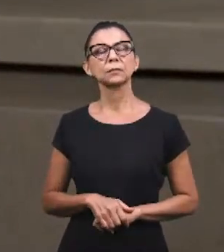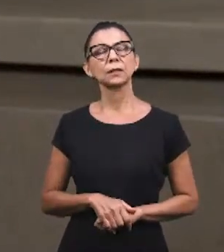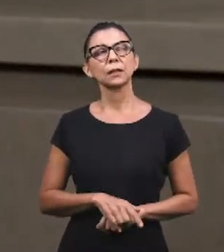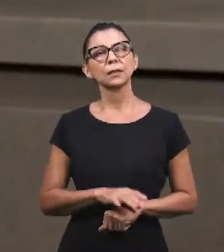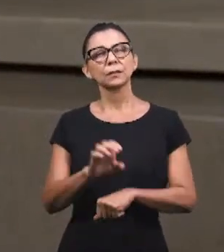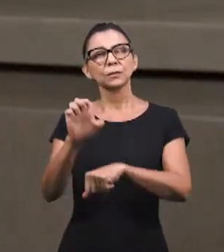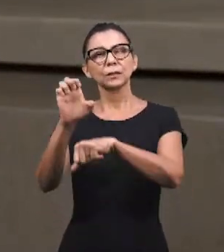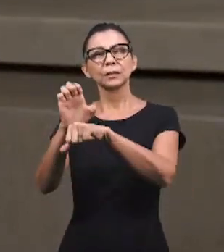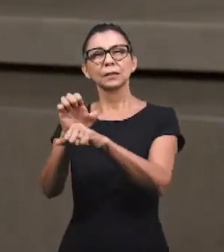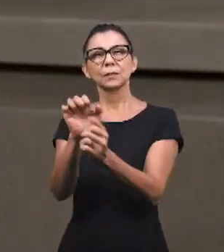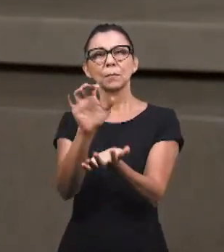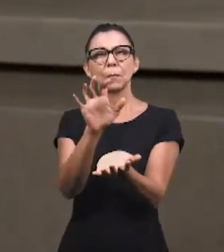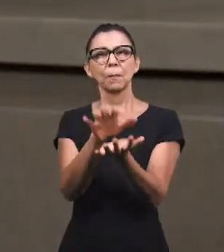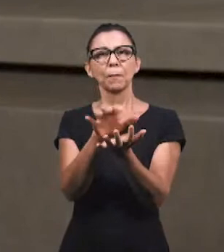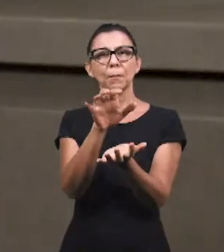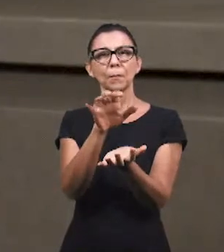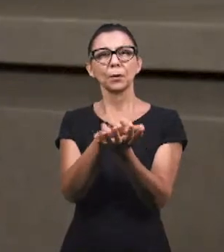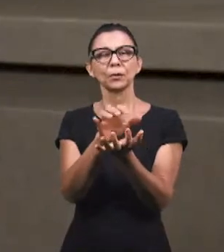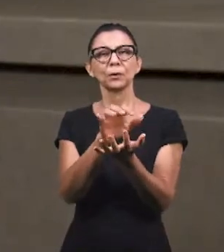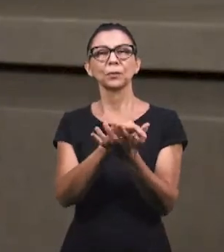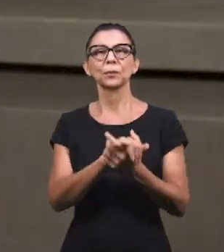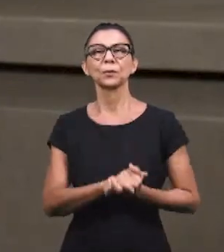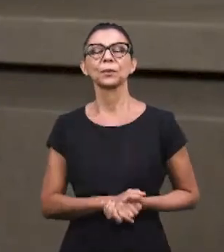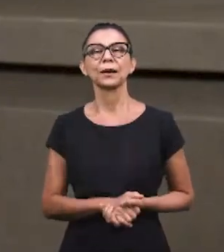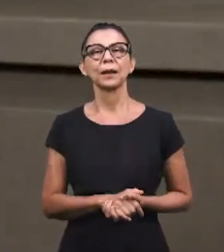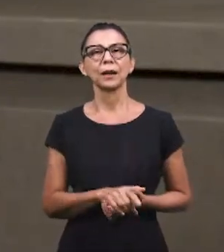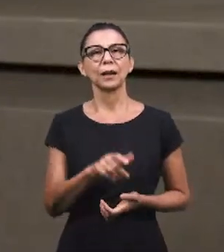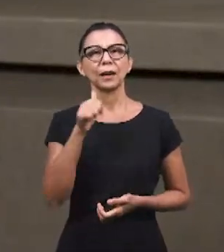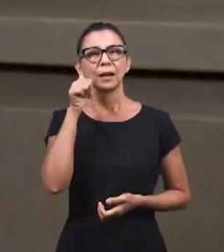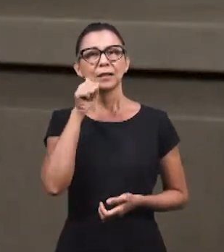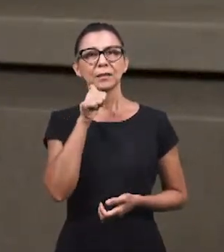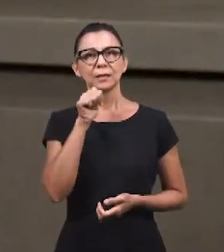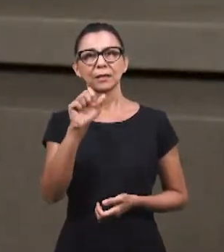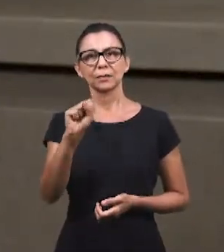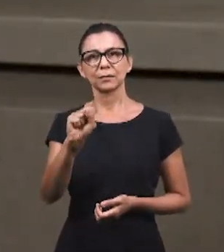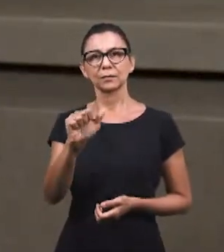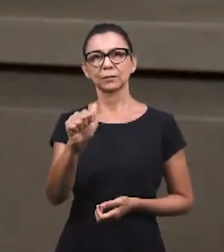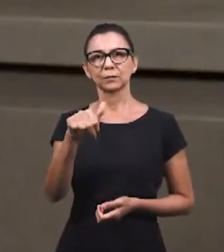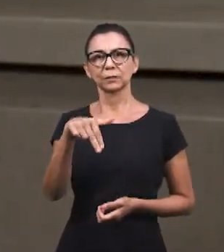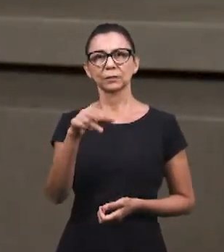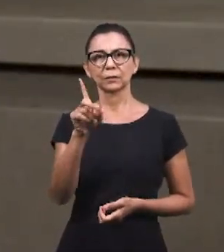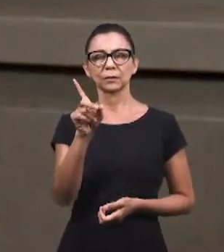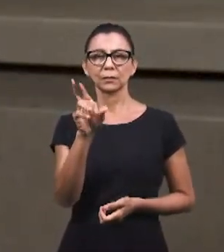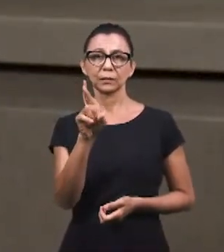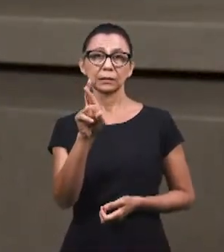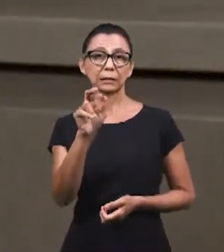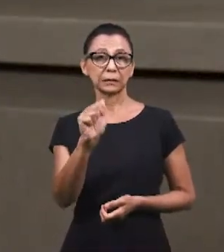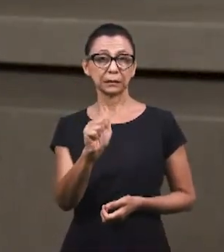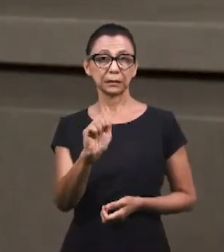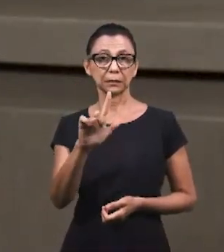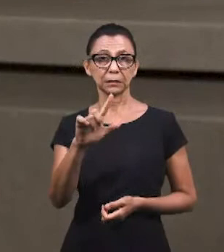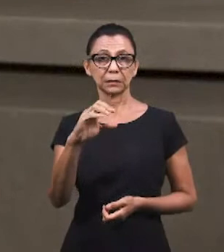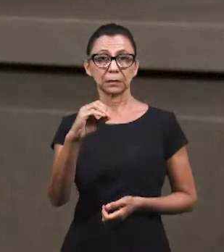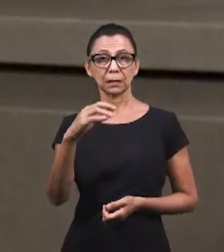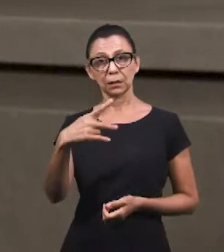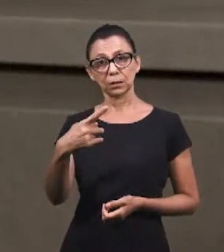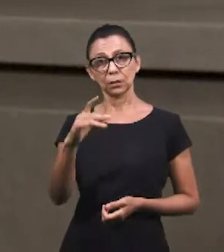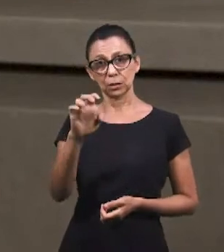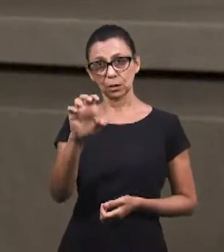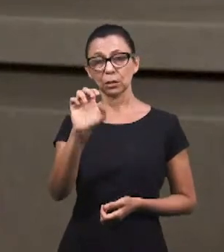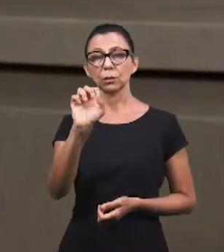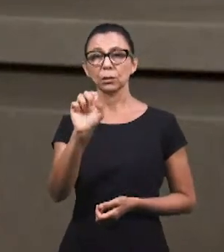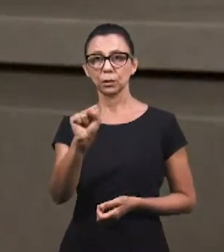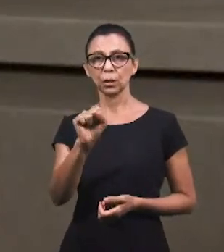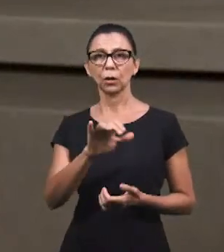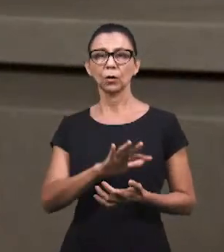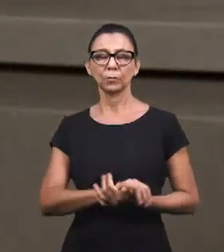estado de Pernambuco. Trata-se da nossa irmã, a irmã Sandra Maria Lopes Sacramento. Ela pertence à igreja